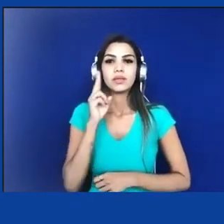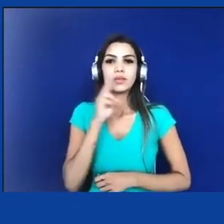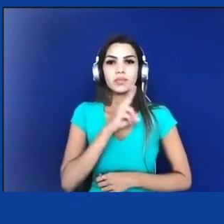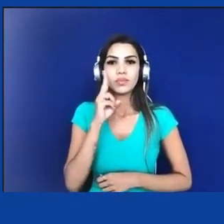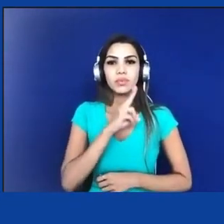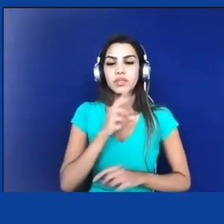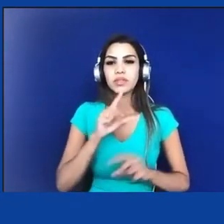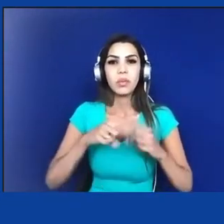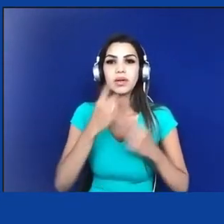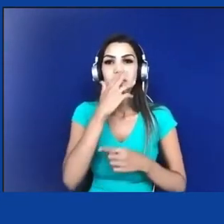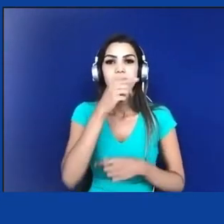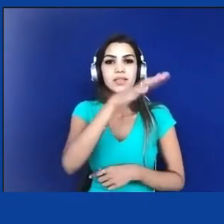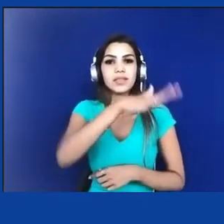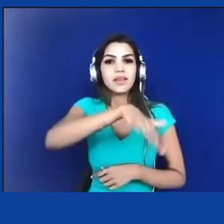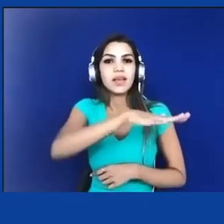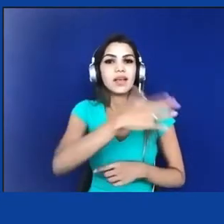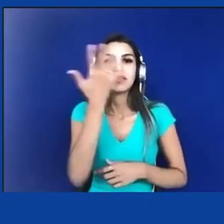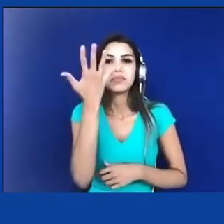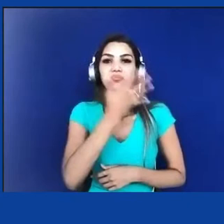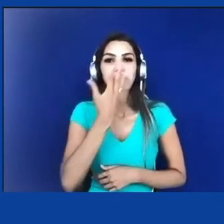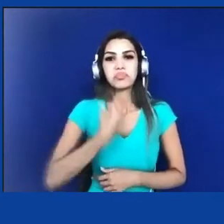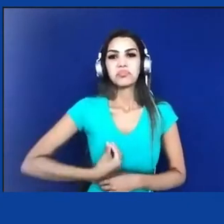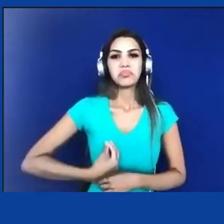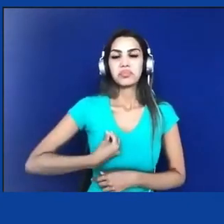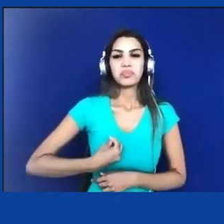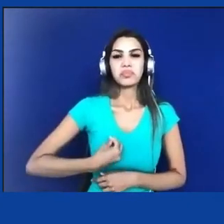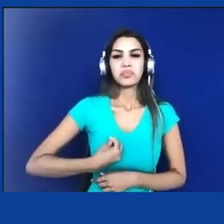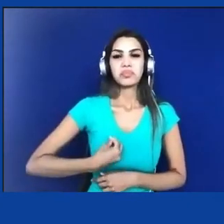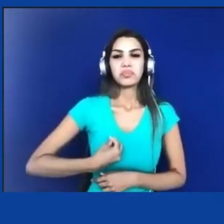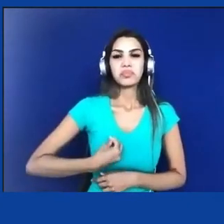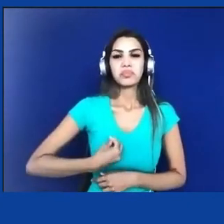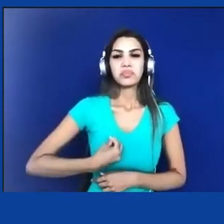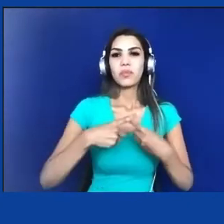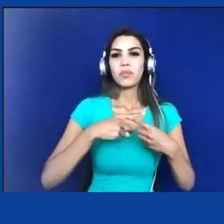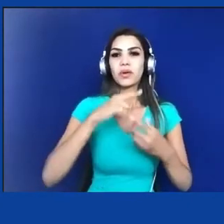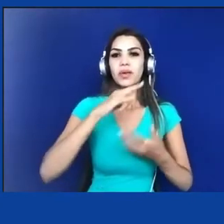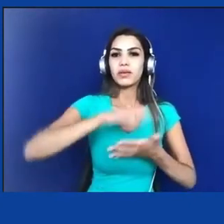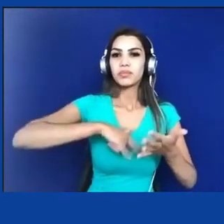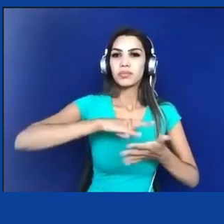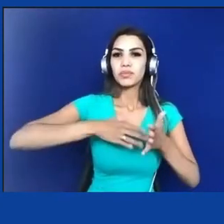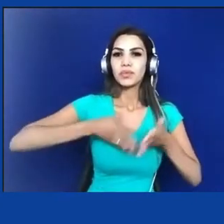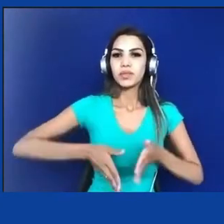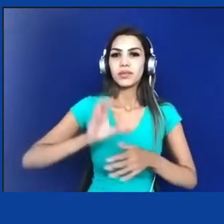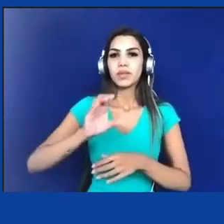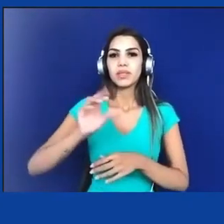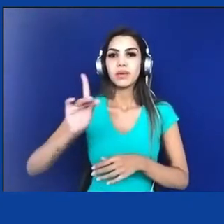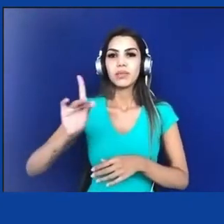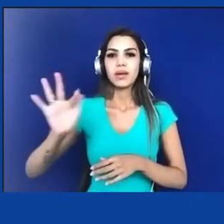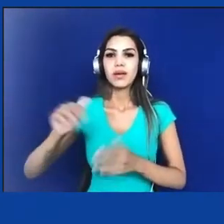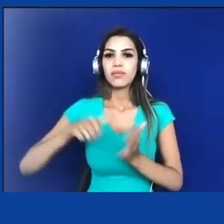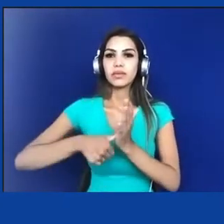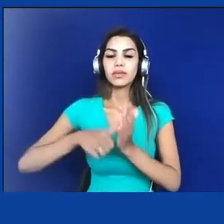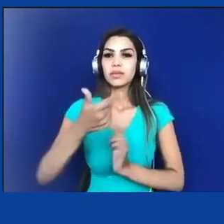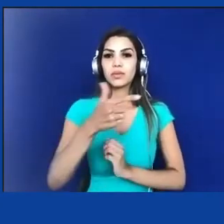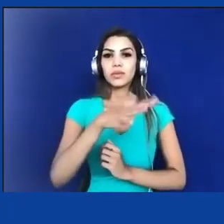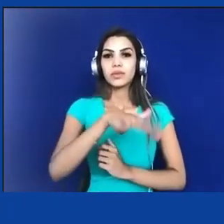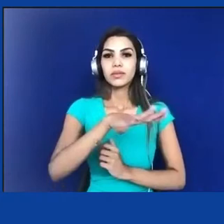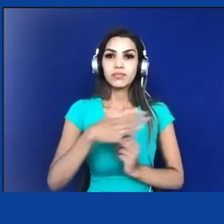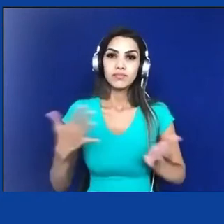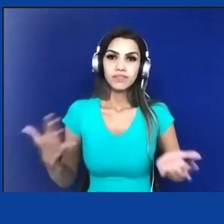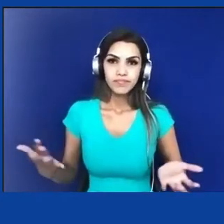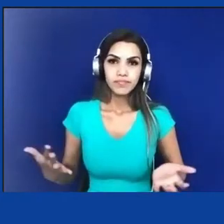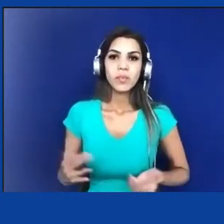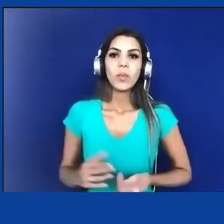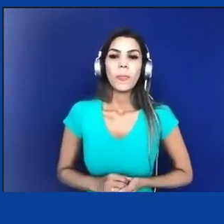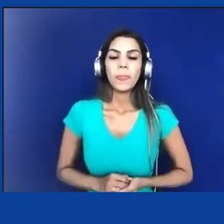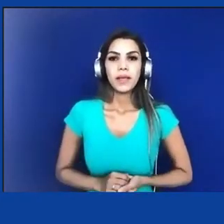de forma que a luta é não somente por resistir e sobreviver,